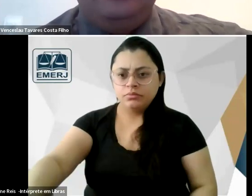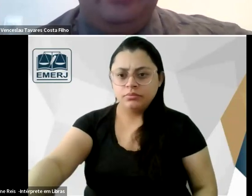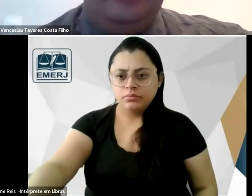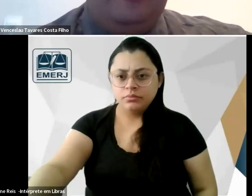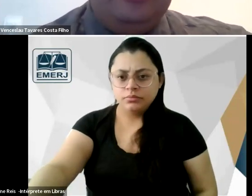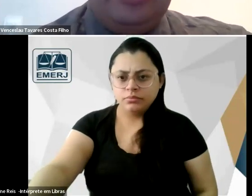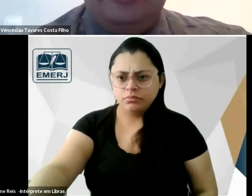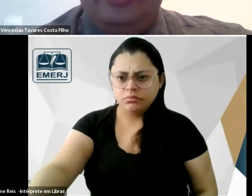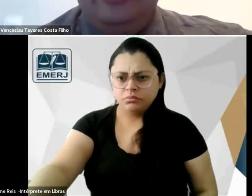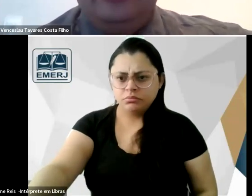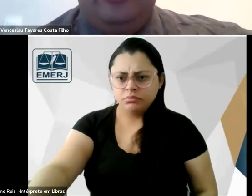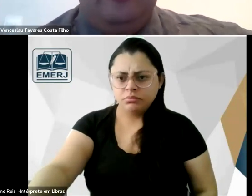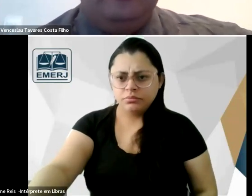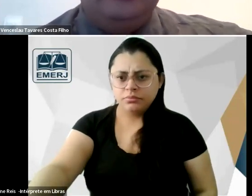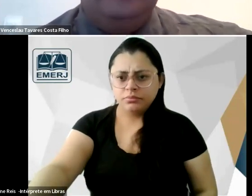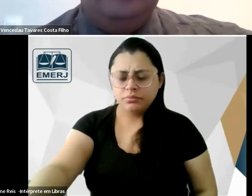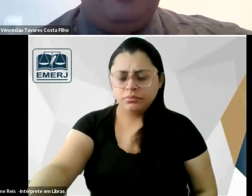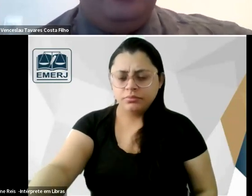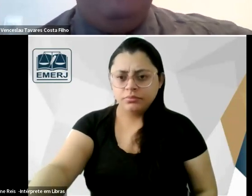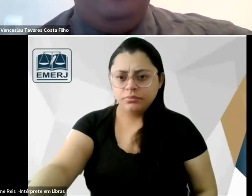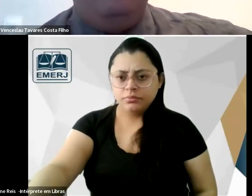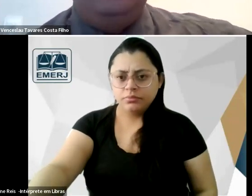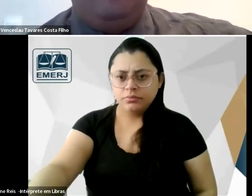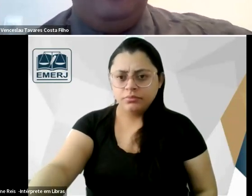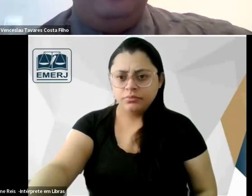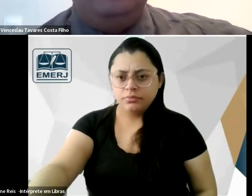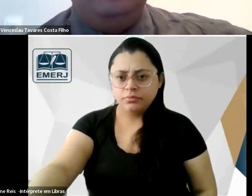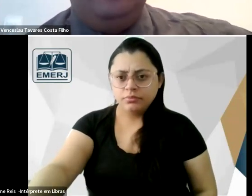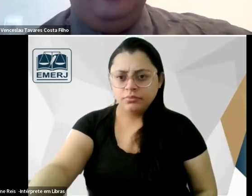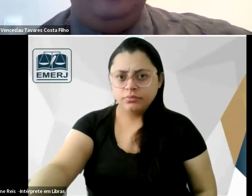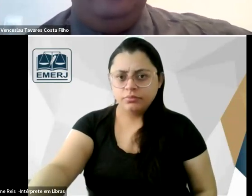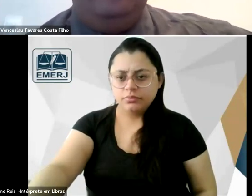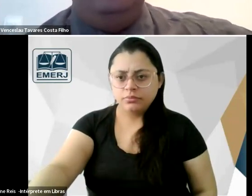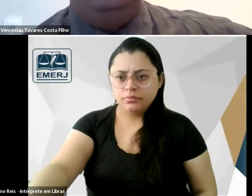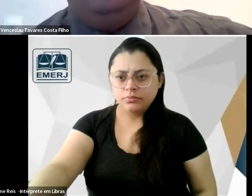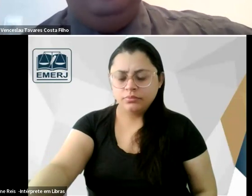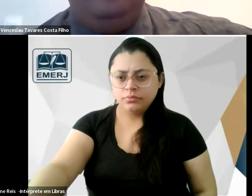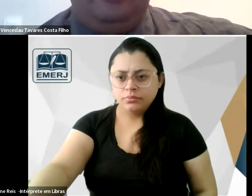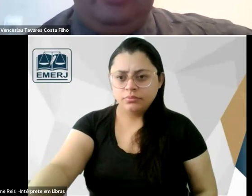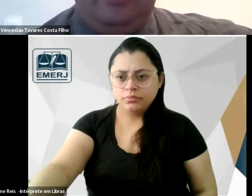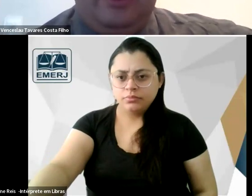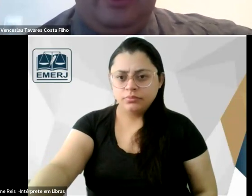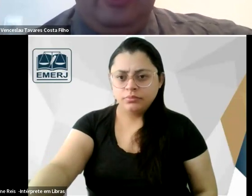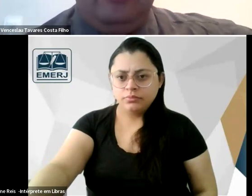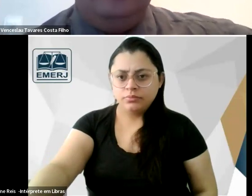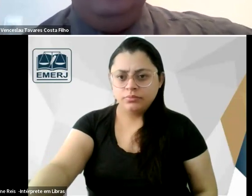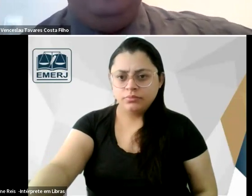estudar medicina ou nos Estados Unidos ou na Suíça e a Maria Amélia vai se formar em medicina na verdade no Rio de Janeiro com 38